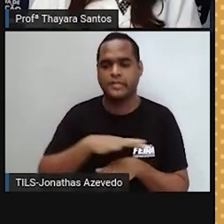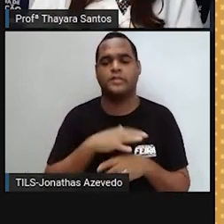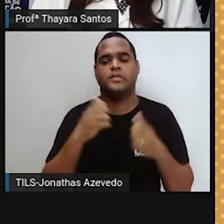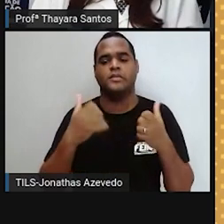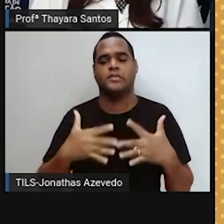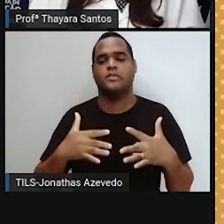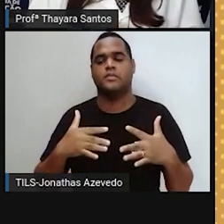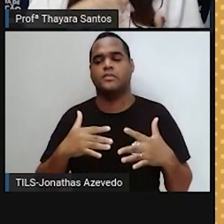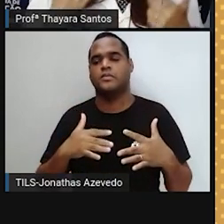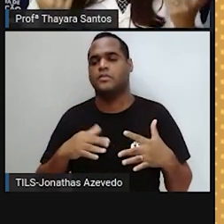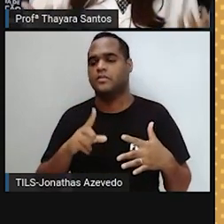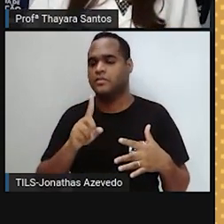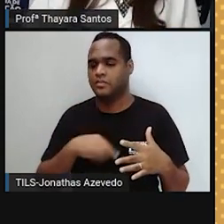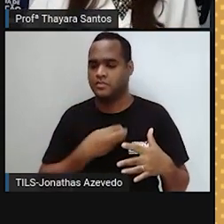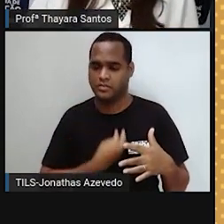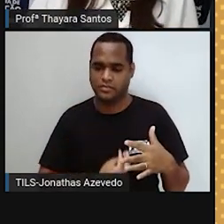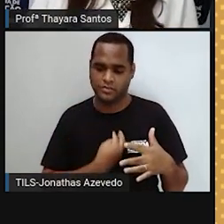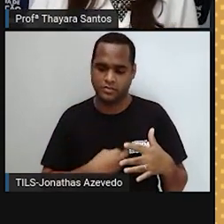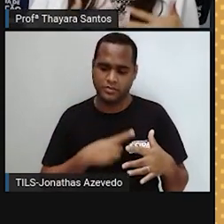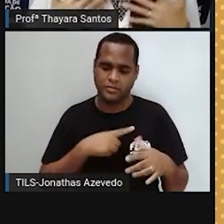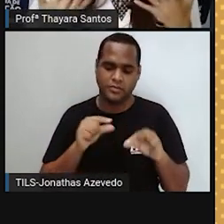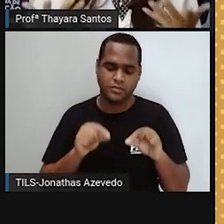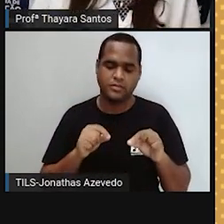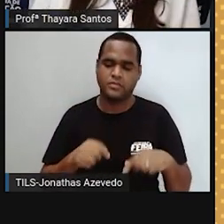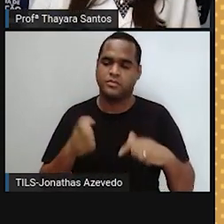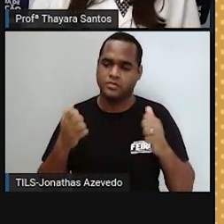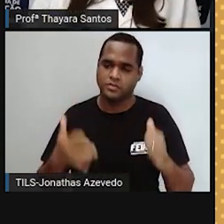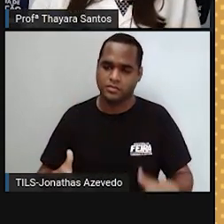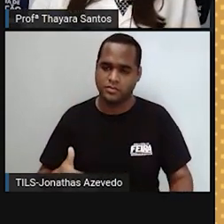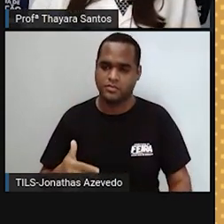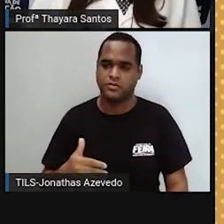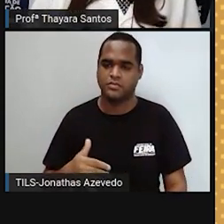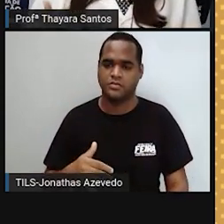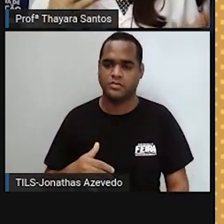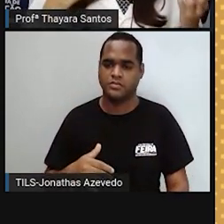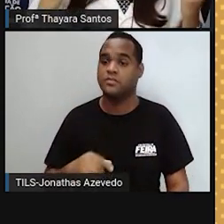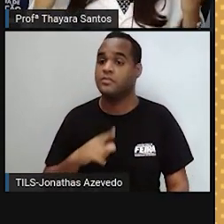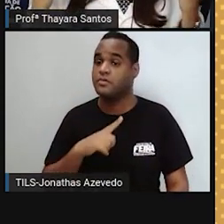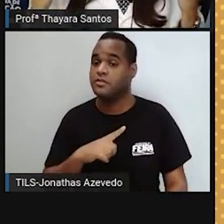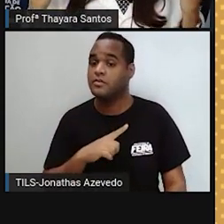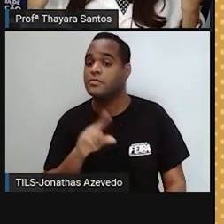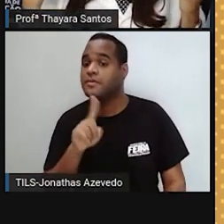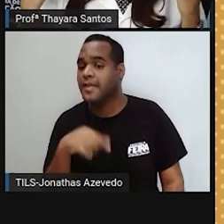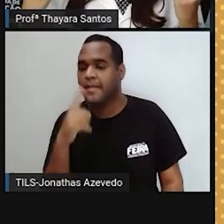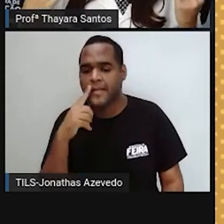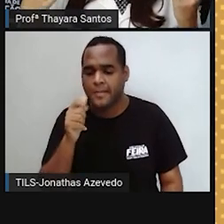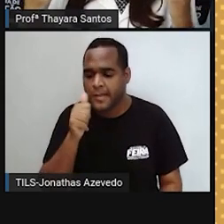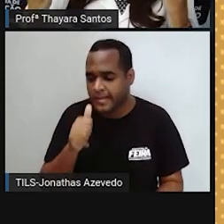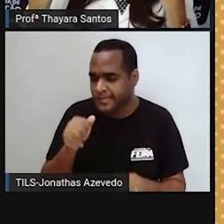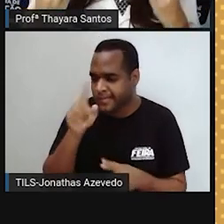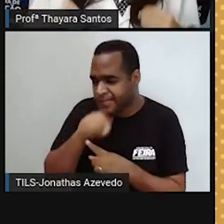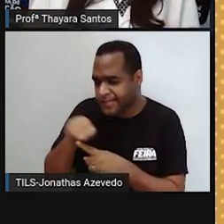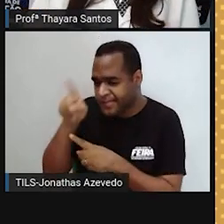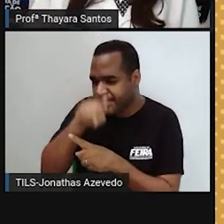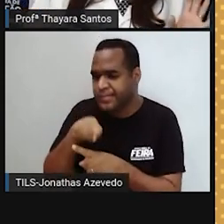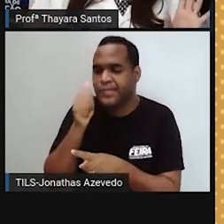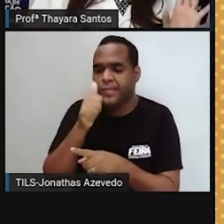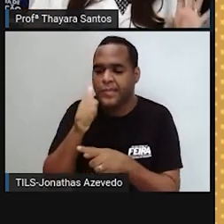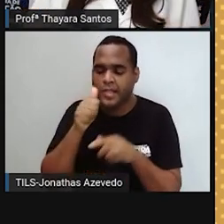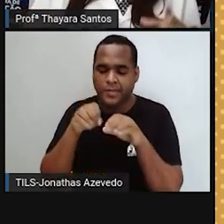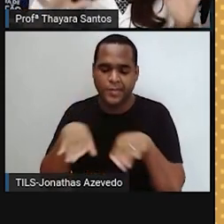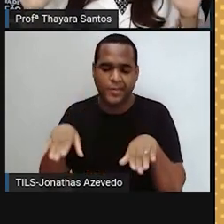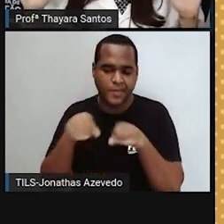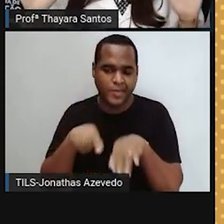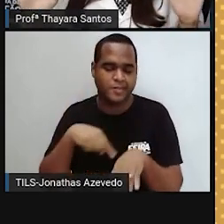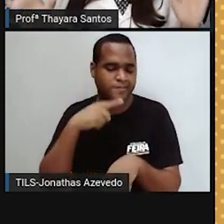implantar nele. Se por acaso não acontecer a fecundação naquele ciclo, a mulher vai naturalmente eliminar esse